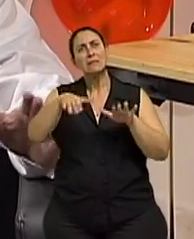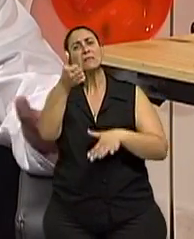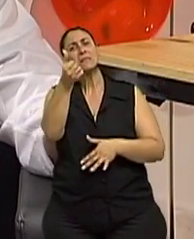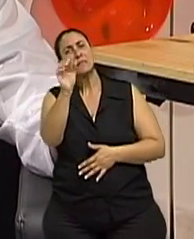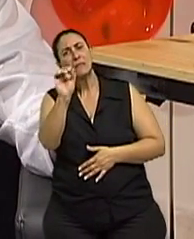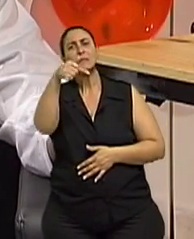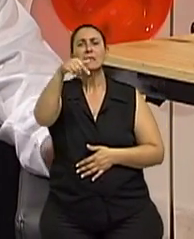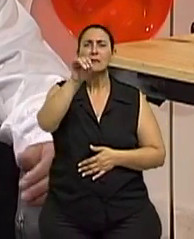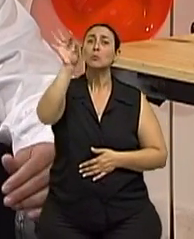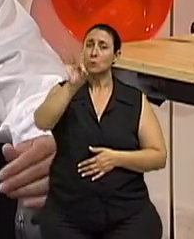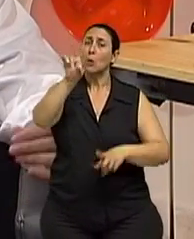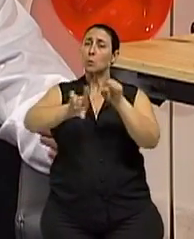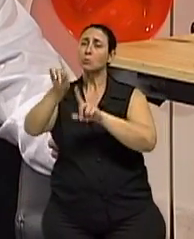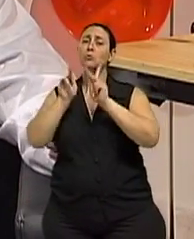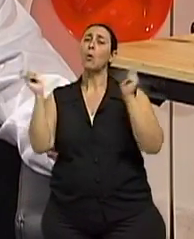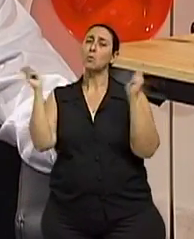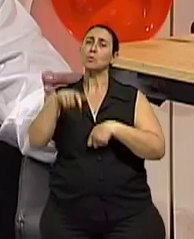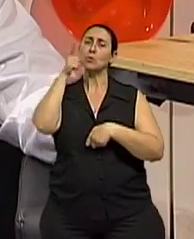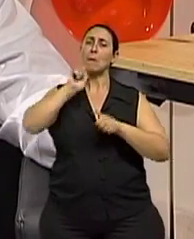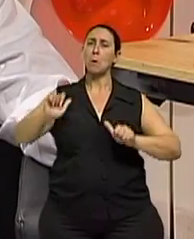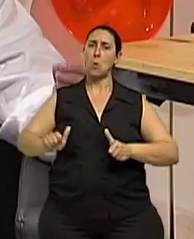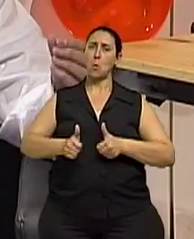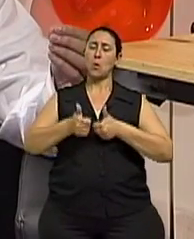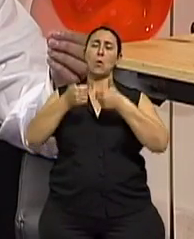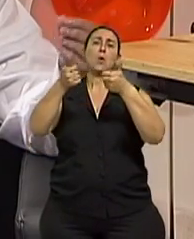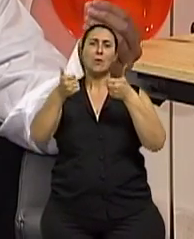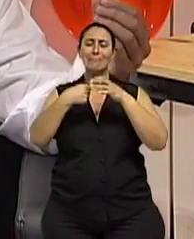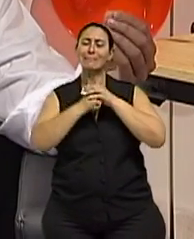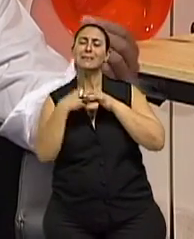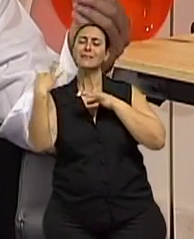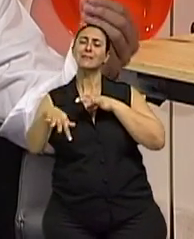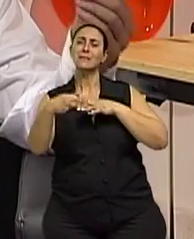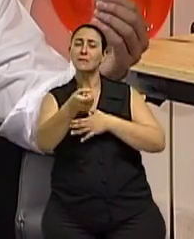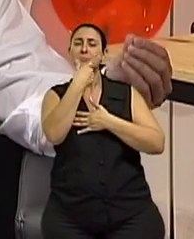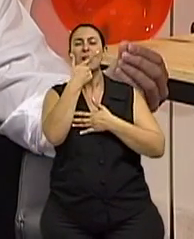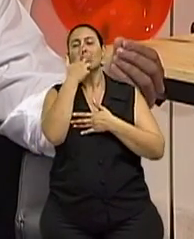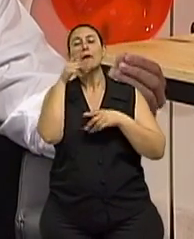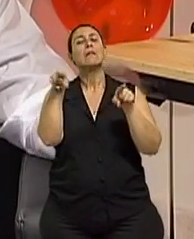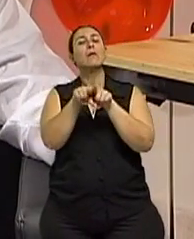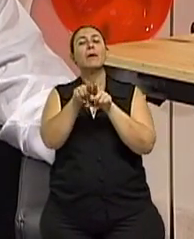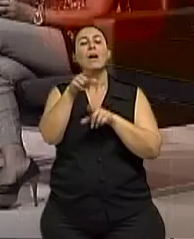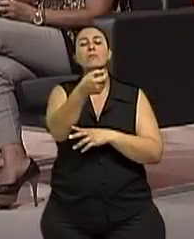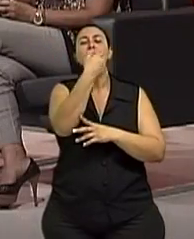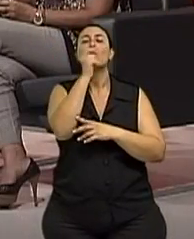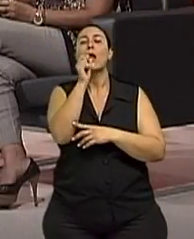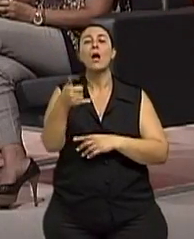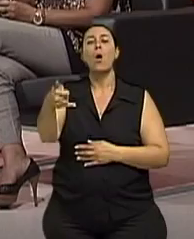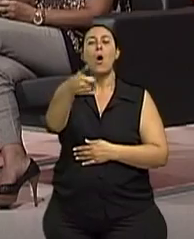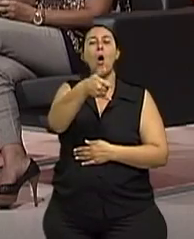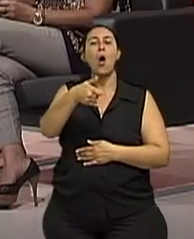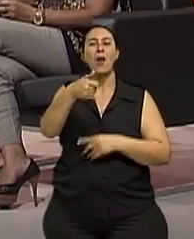dos pacientes podem melhorar. Então são remédios que funcionam assim como um óleozinho que vai lubrificar a articulação do quadril.